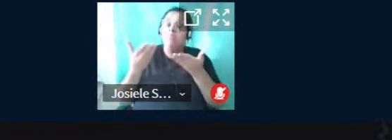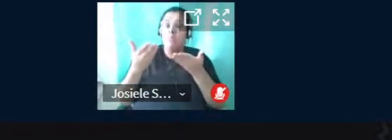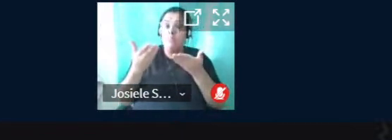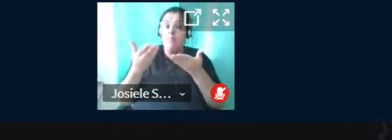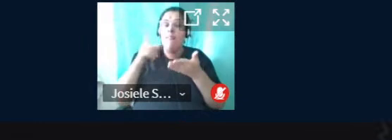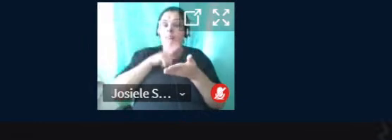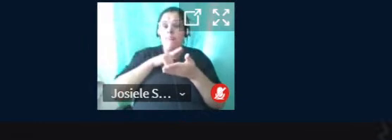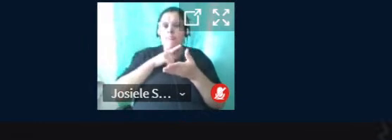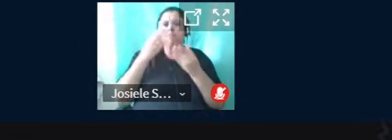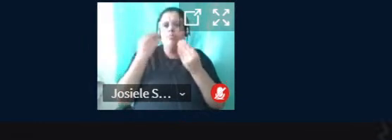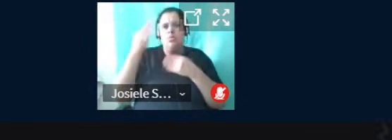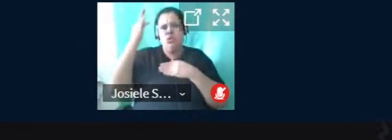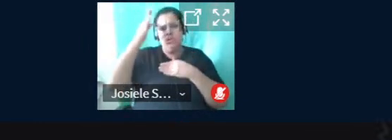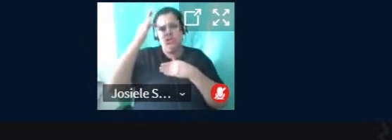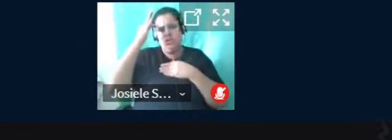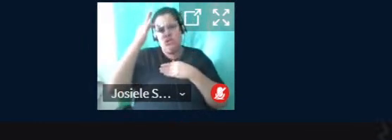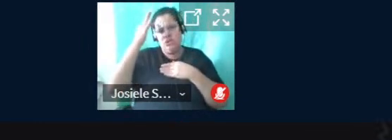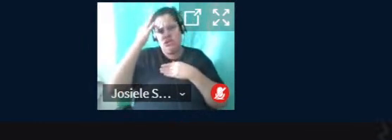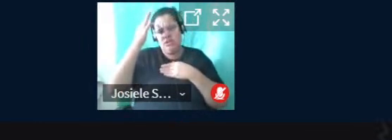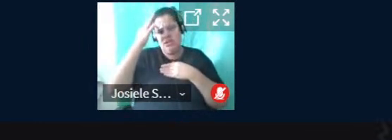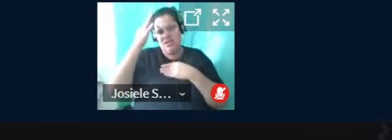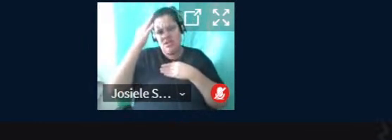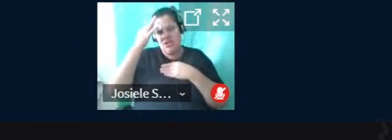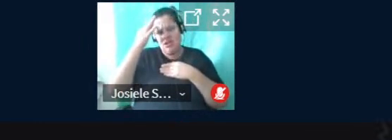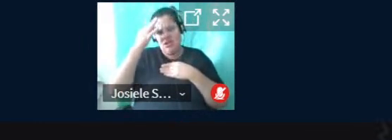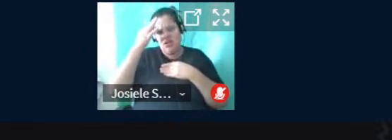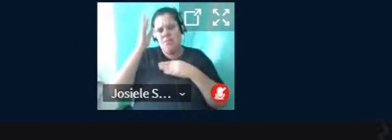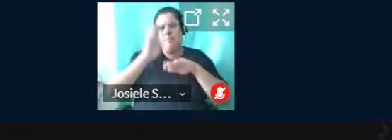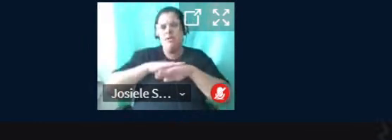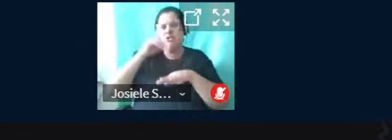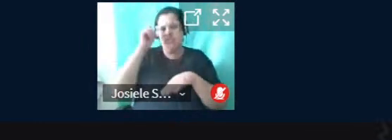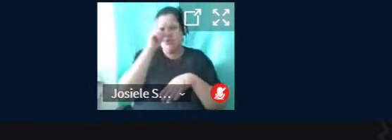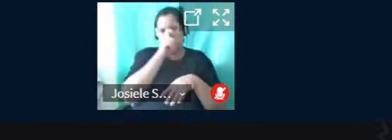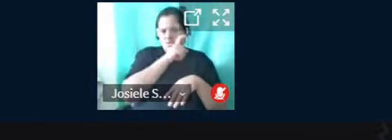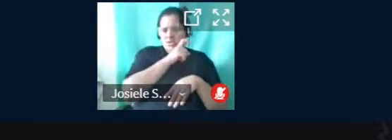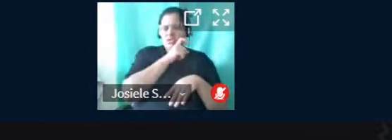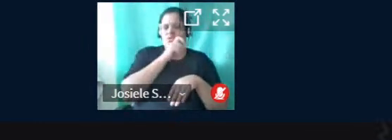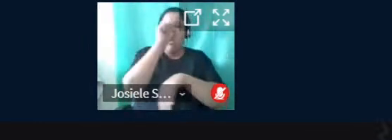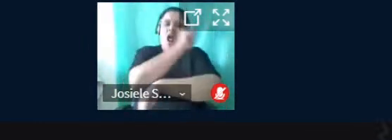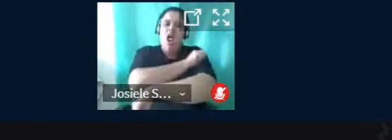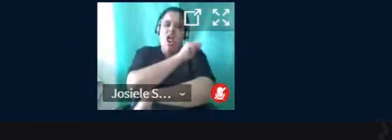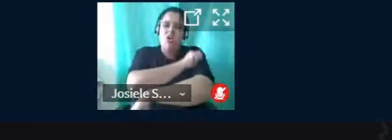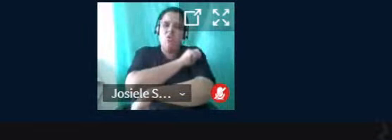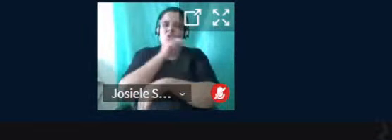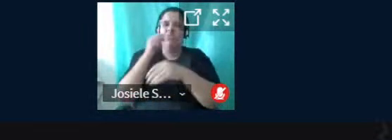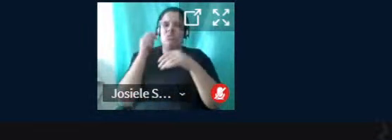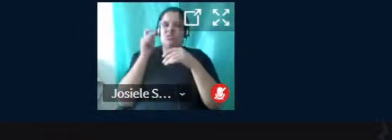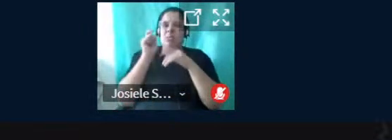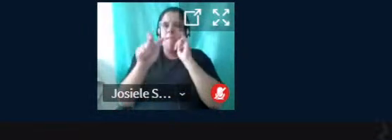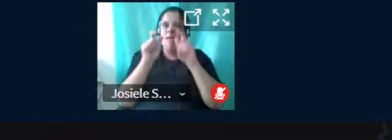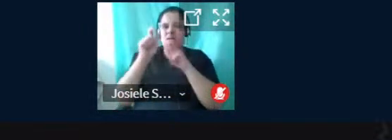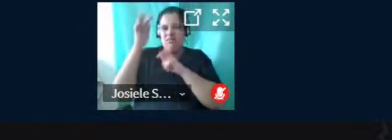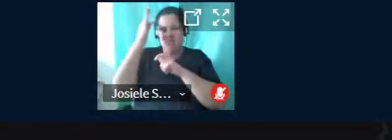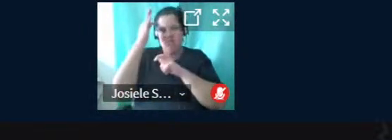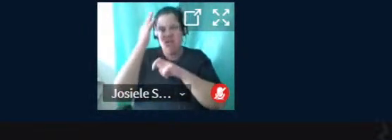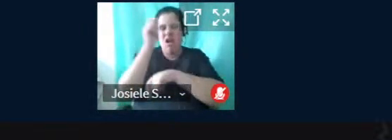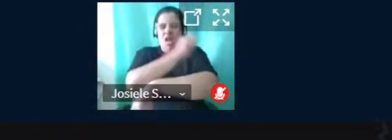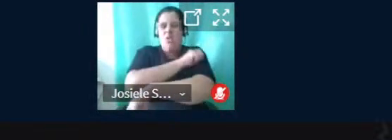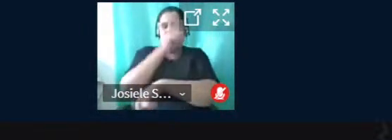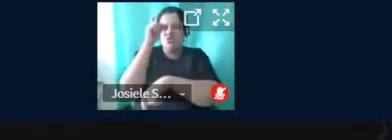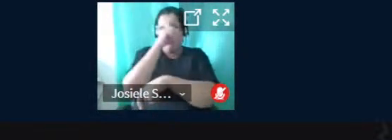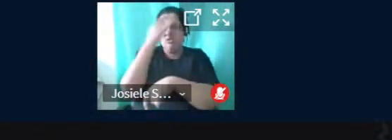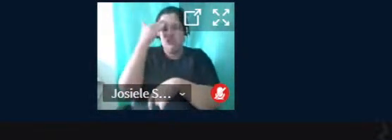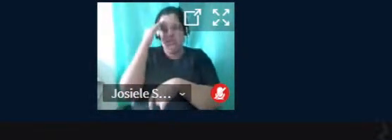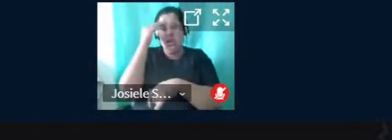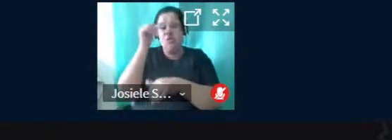termos muitos técnicos seriam mais difíceis para um aluno do primeiro ano entender. Então, é isso que a gente quer mudar aos